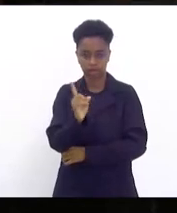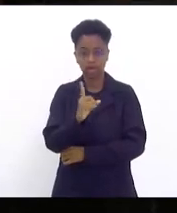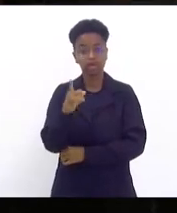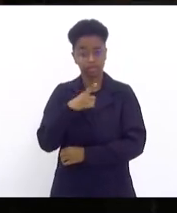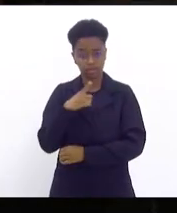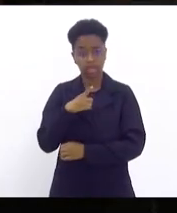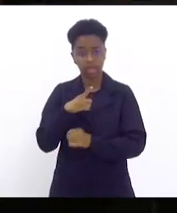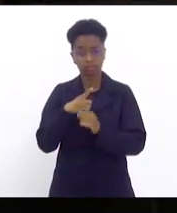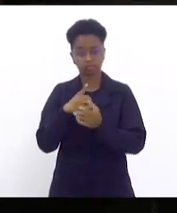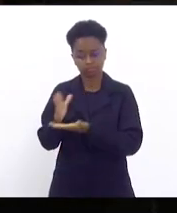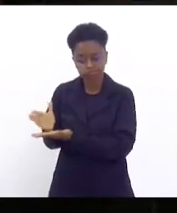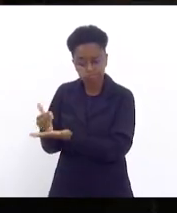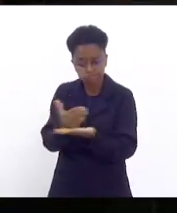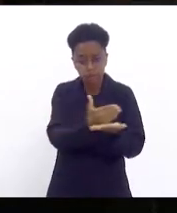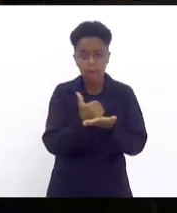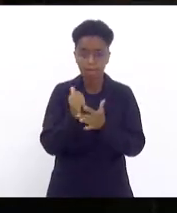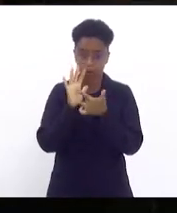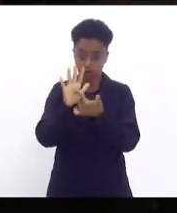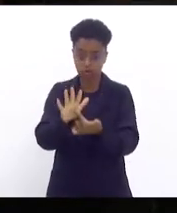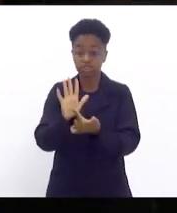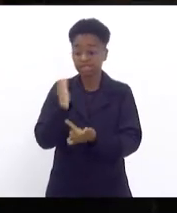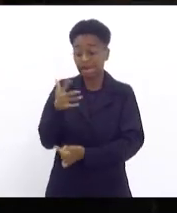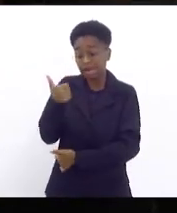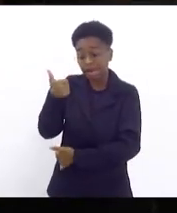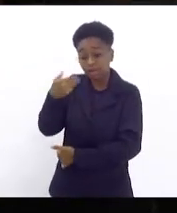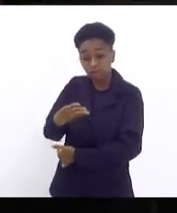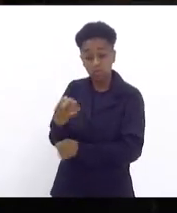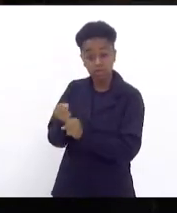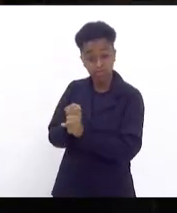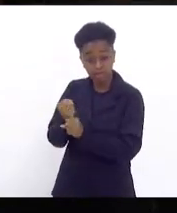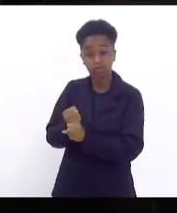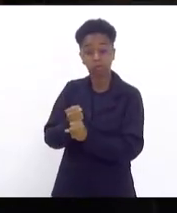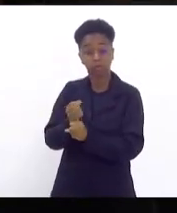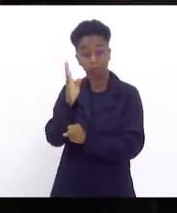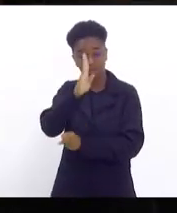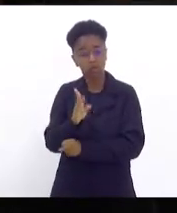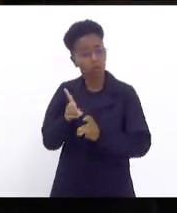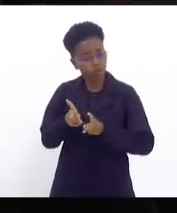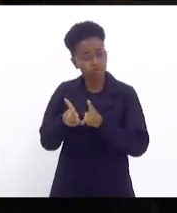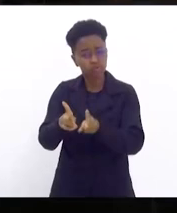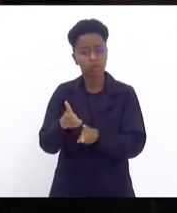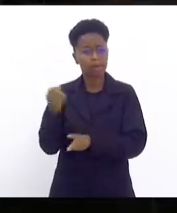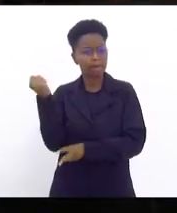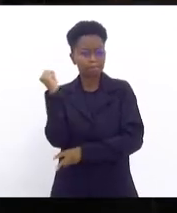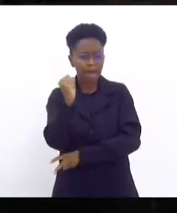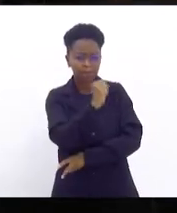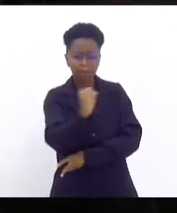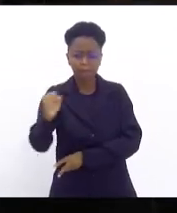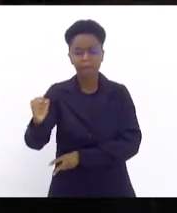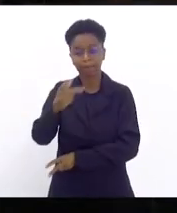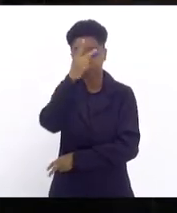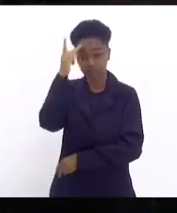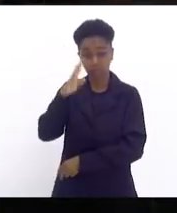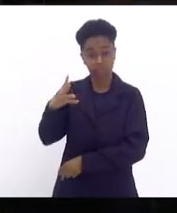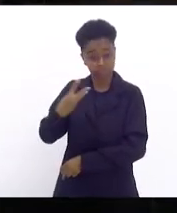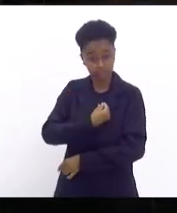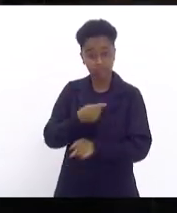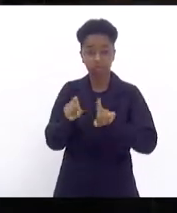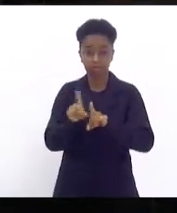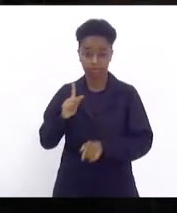estatísticas. Há 14 anos, Brasil segue sendo o país que mais mata pessoas transexuais e travestis.